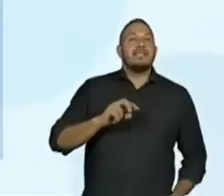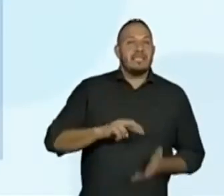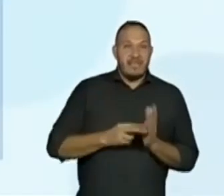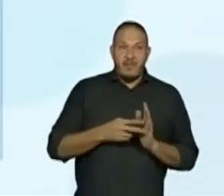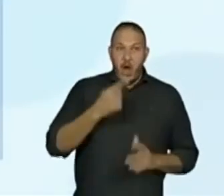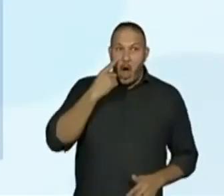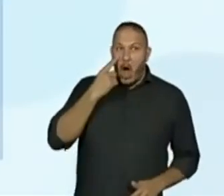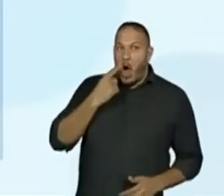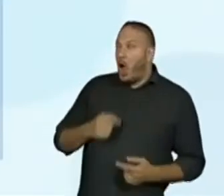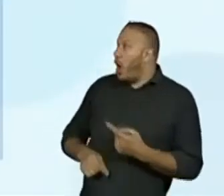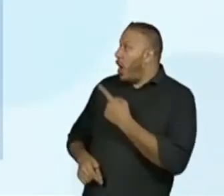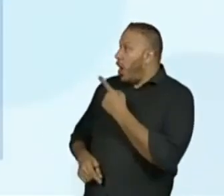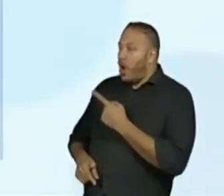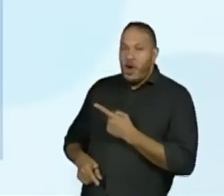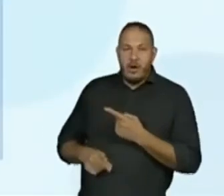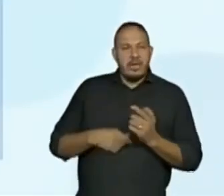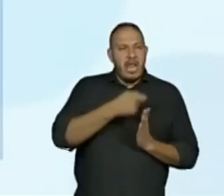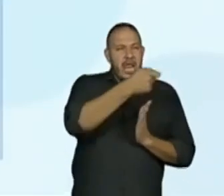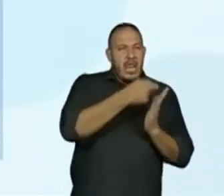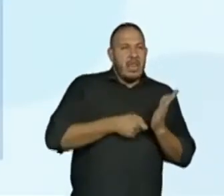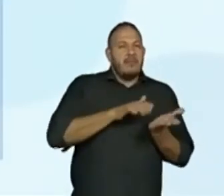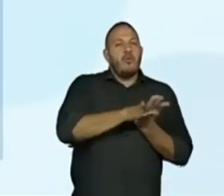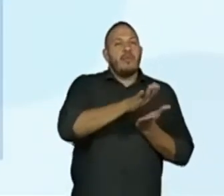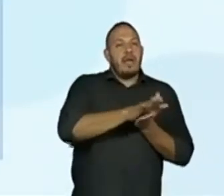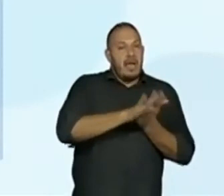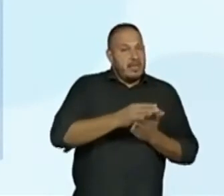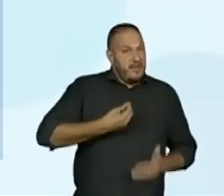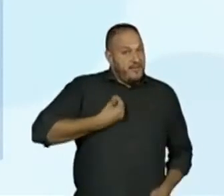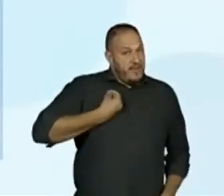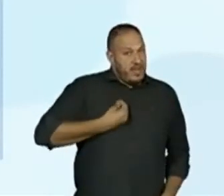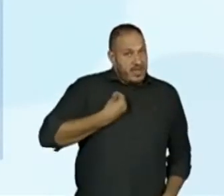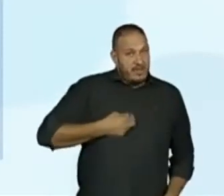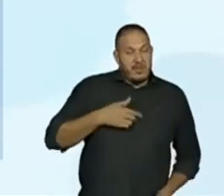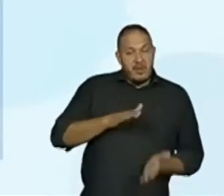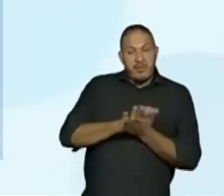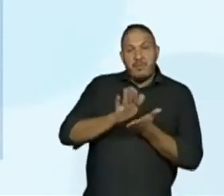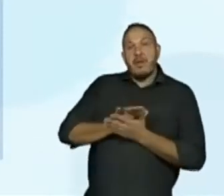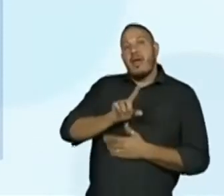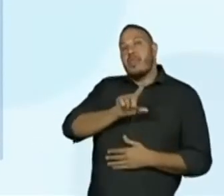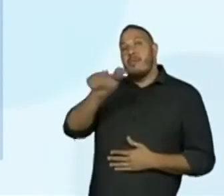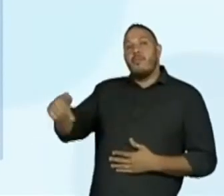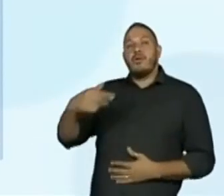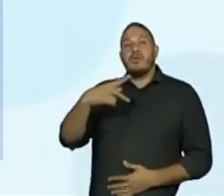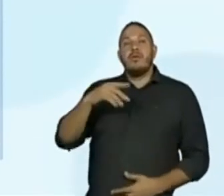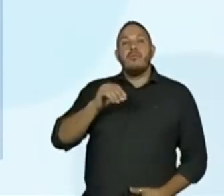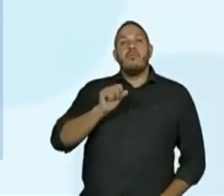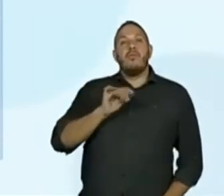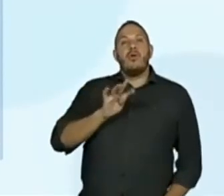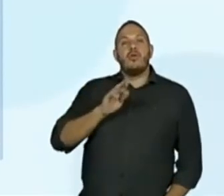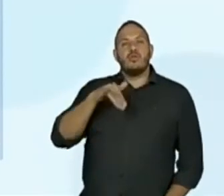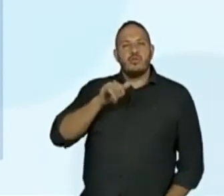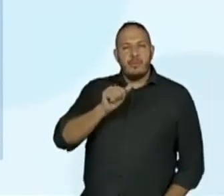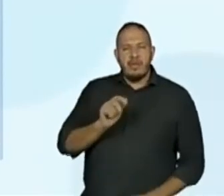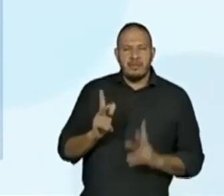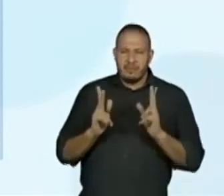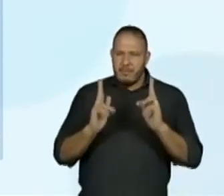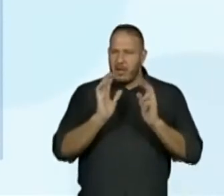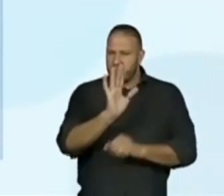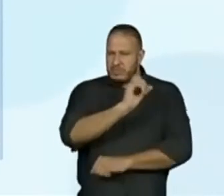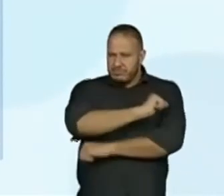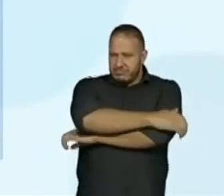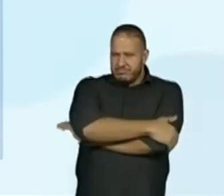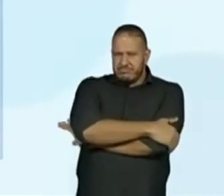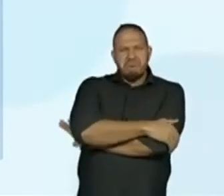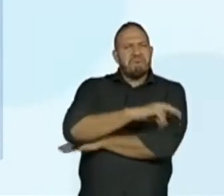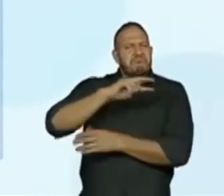gente tem, ó, obras publicadas em vida. E eu tenho obras póstumas. Uma pequena pausa. O